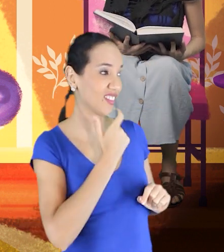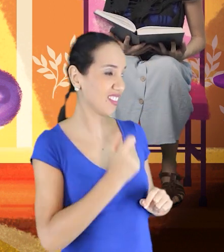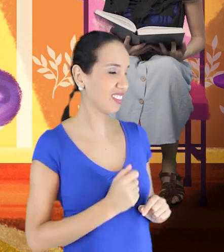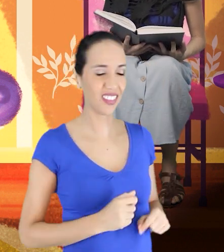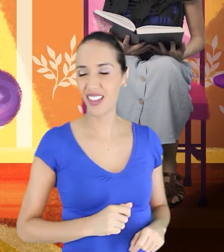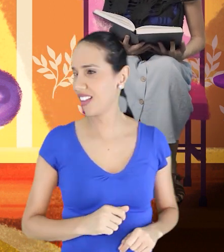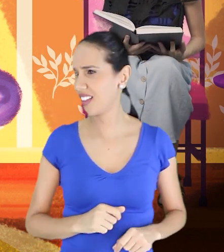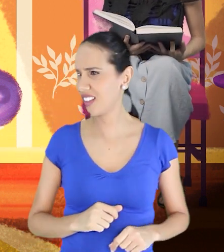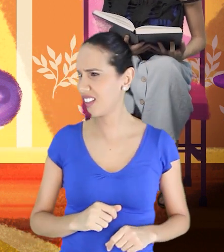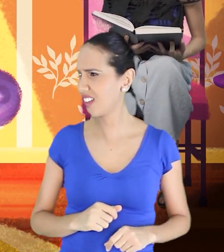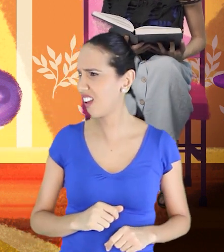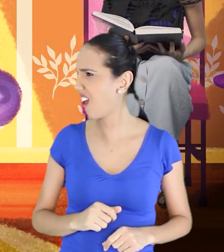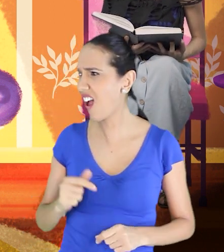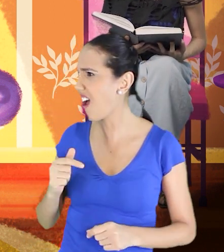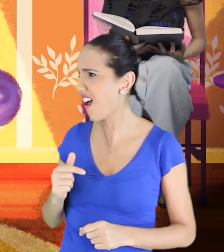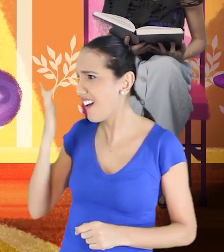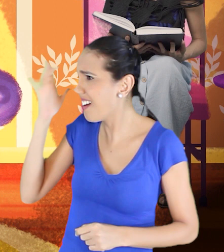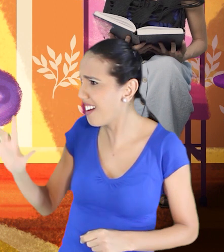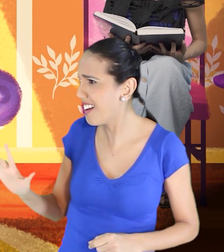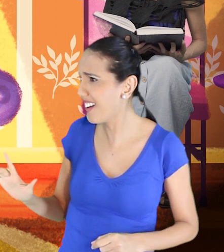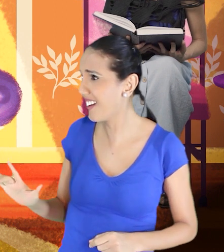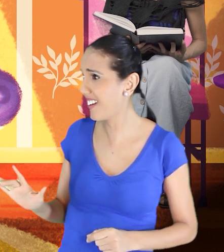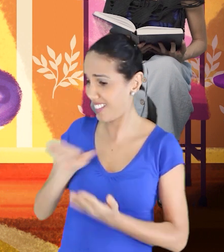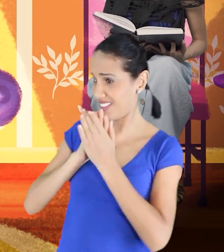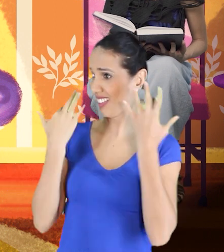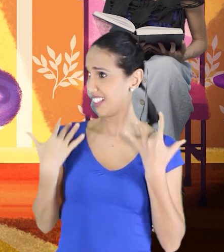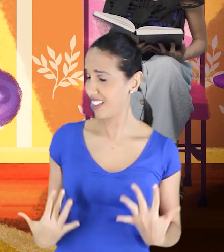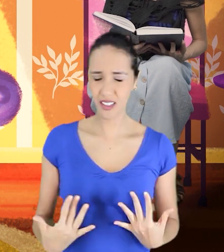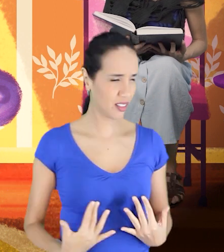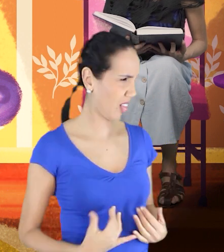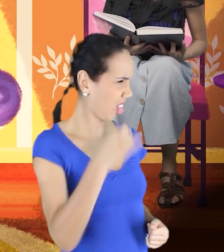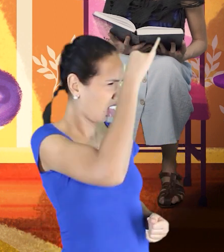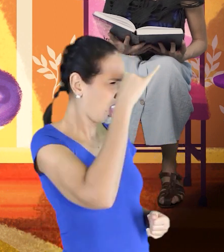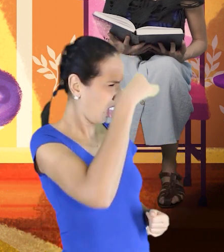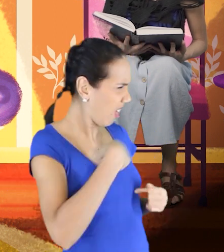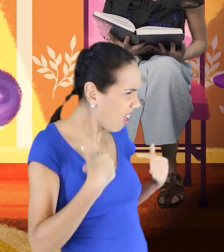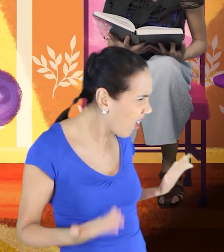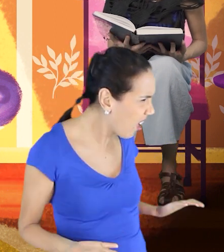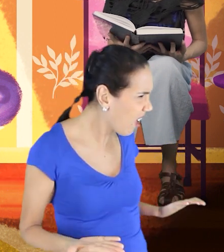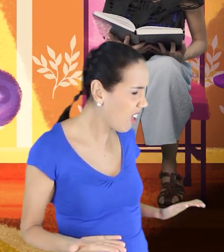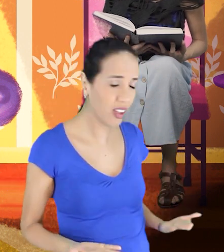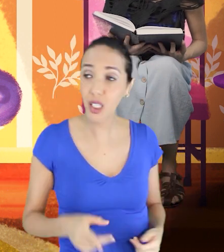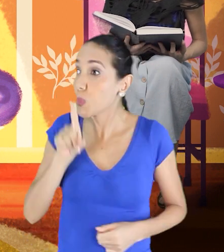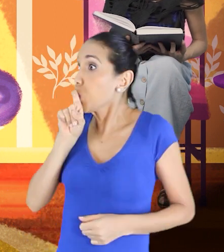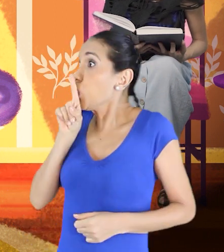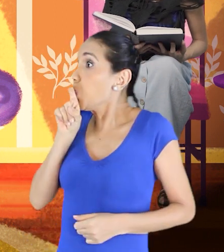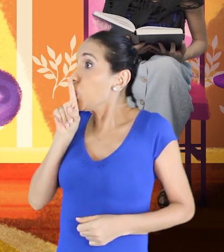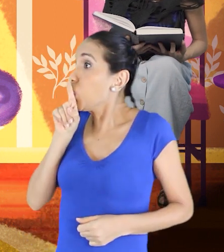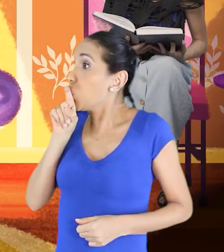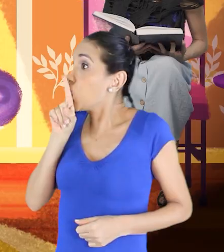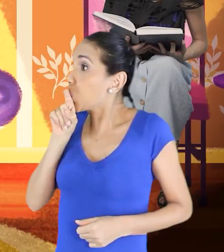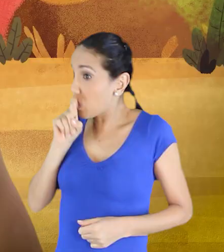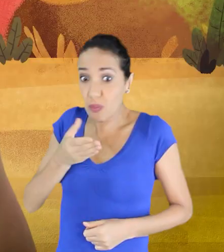Emília! Está bobeando de sua avó, minha filha! Não! Juro! Palavra de Deus que foi a Emília! Pergunte a Tia